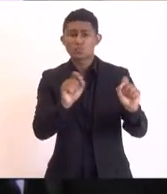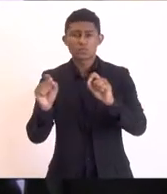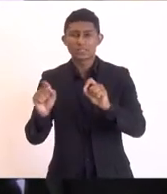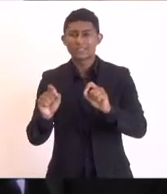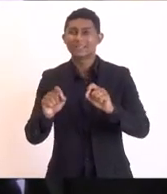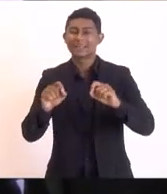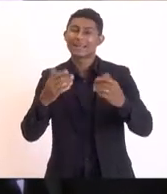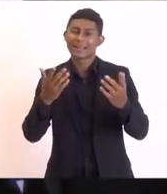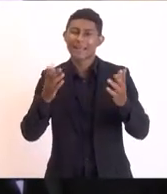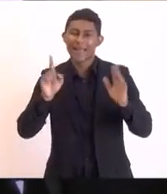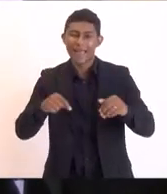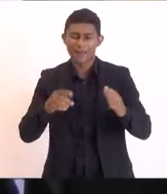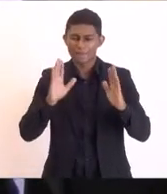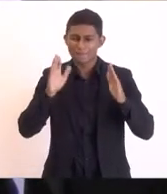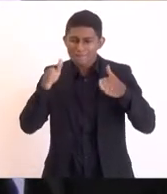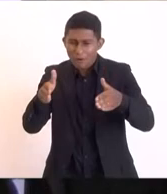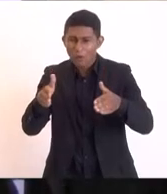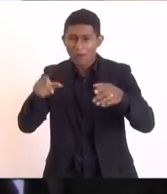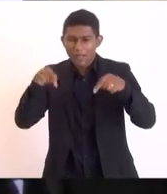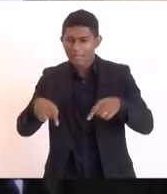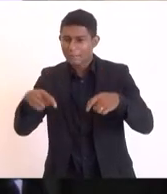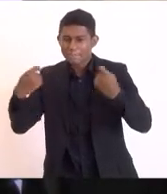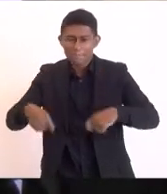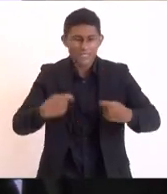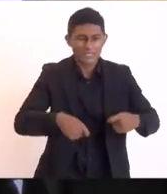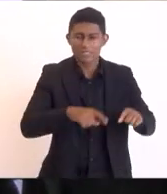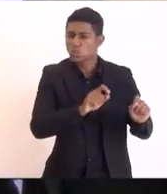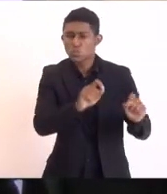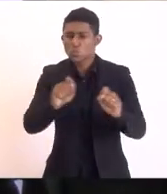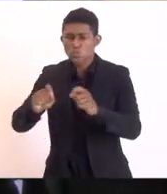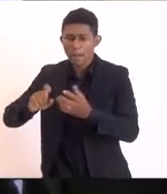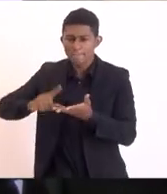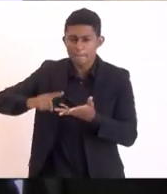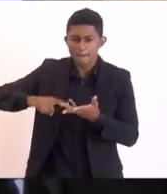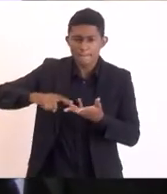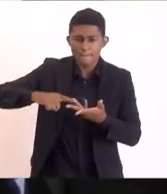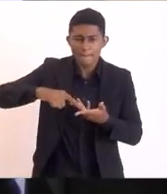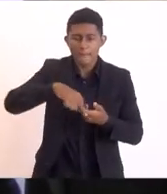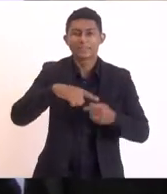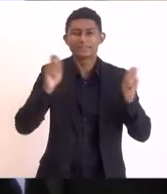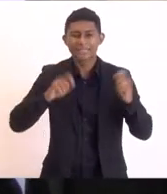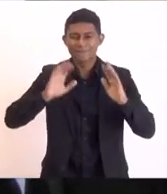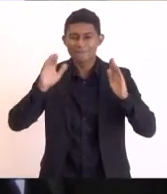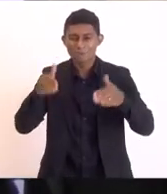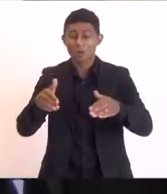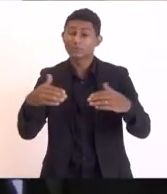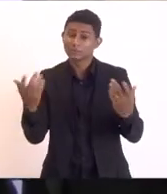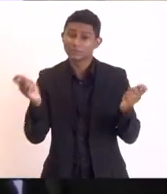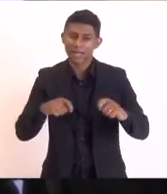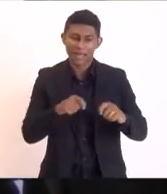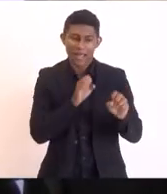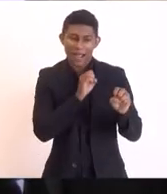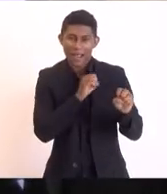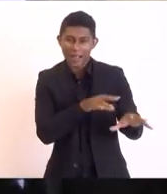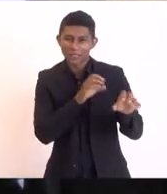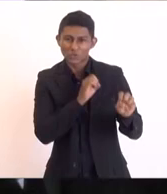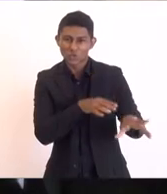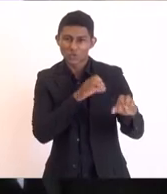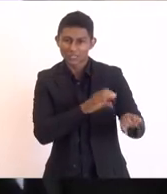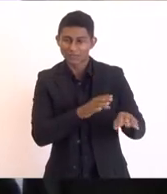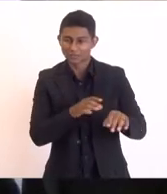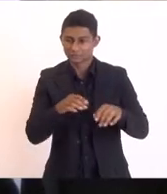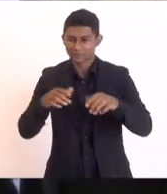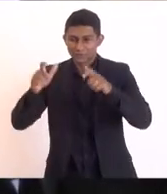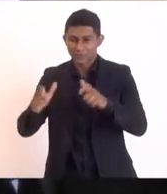poder atender as necessidades da região e essa é uma forma da gente integrar educação necessidade do município e